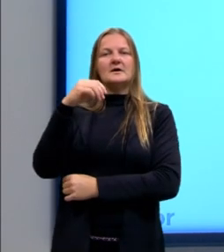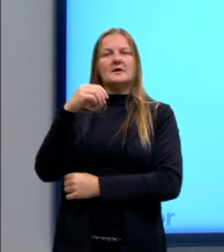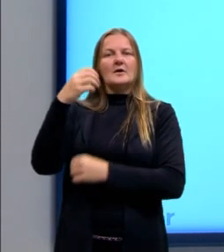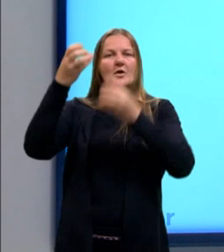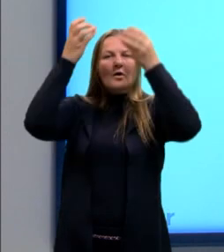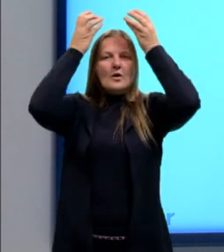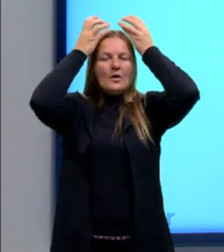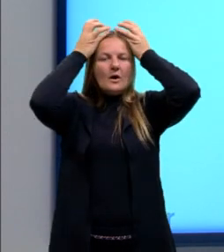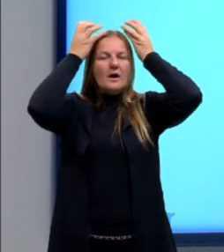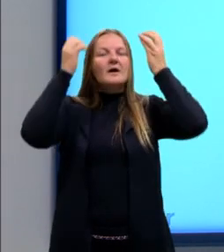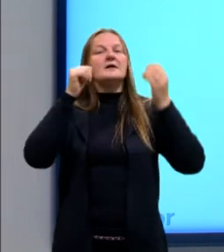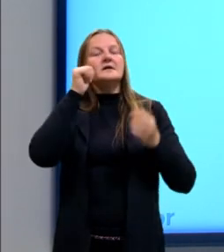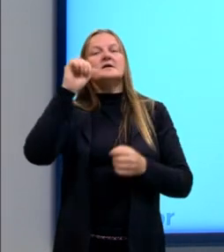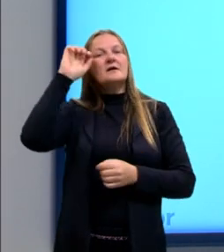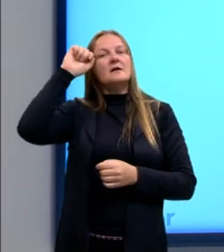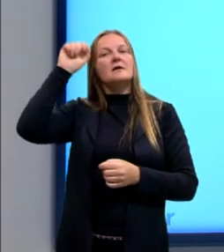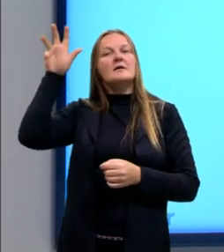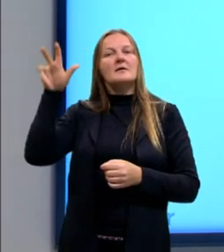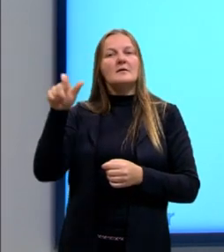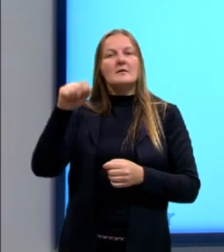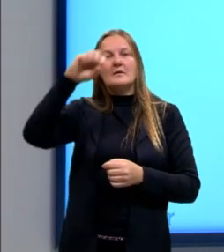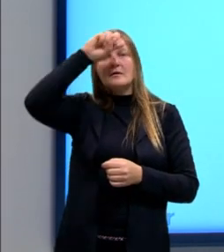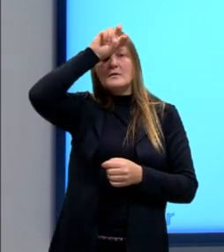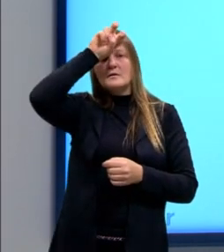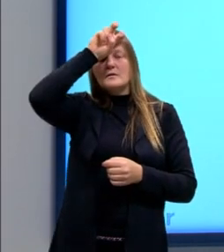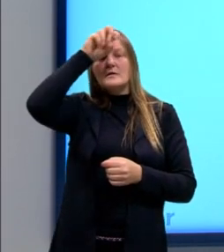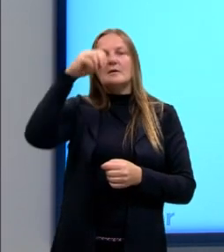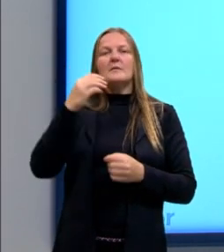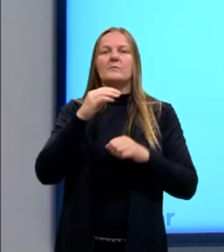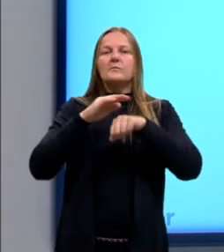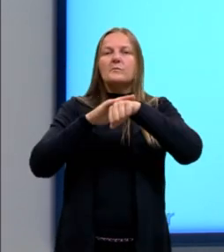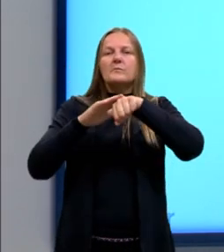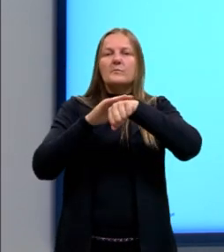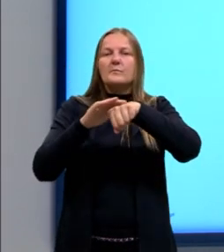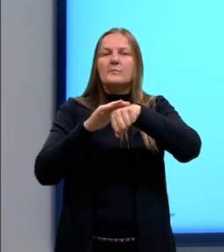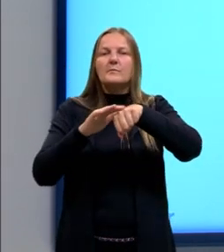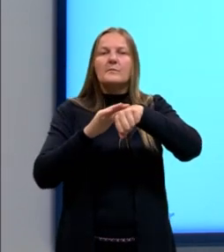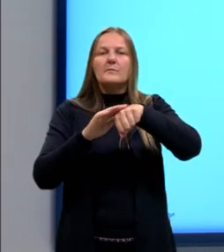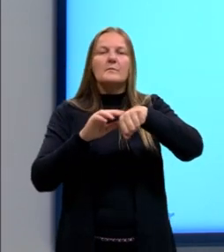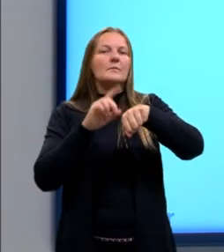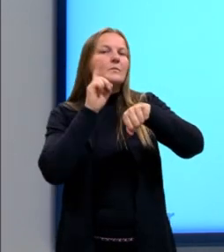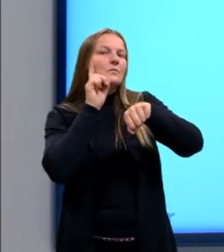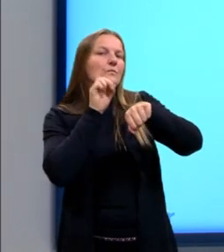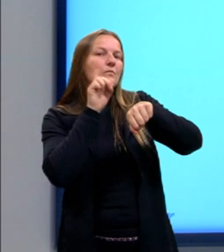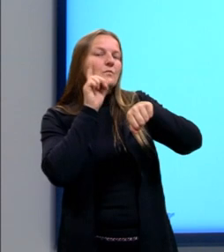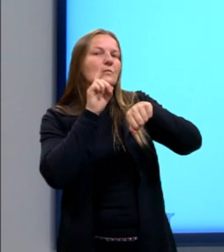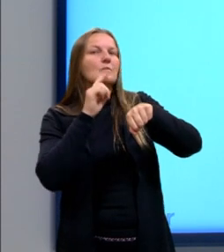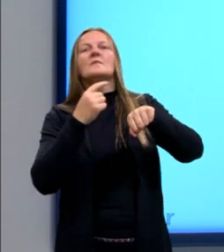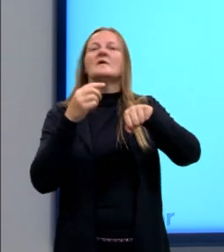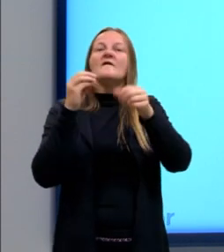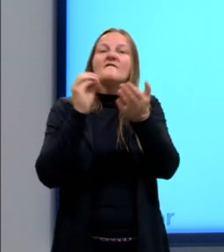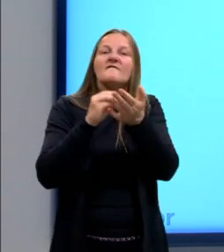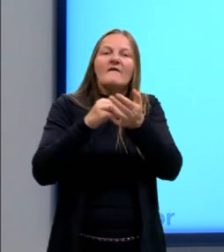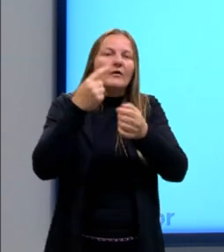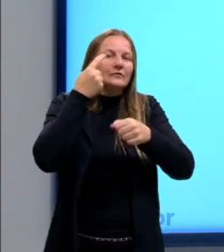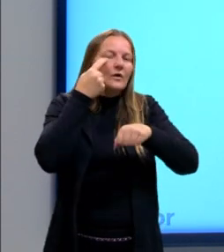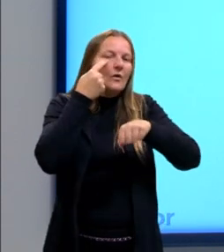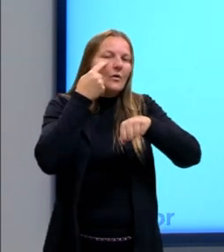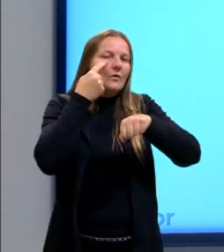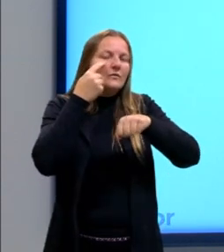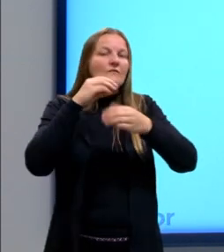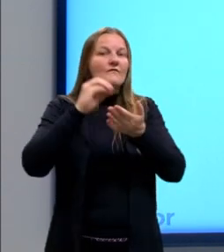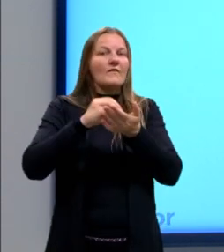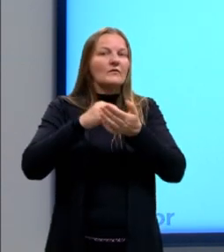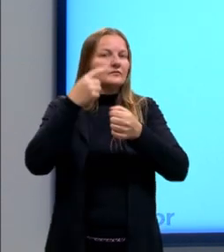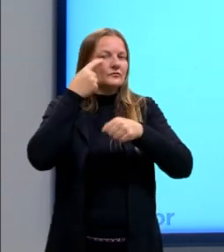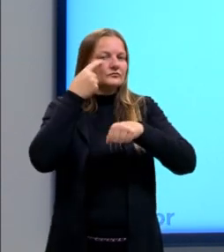rainhas do Egito. Ela tem a pele parda, ela está sem um dos olhos nesse busto, nessa